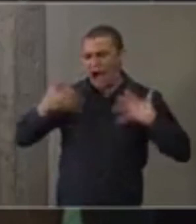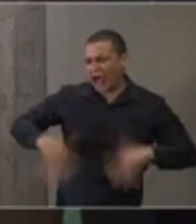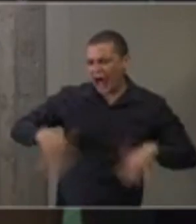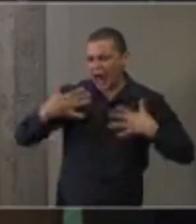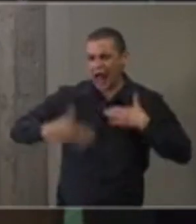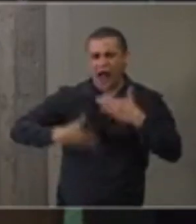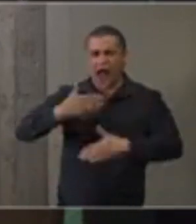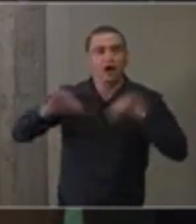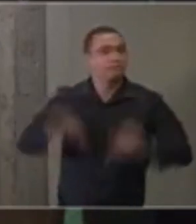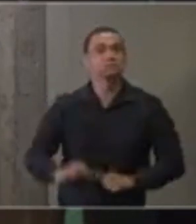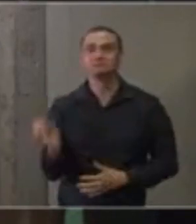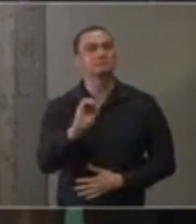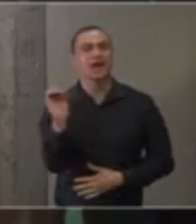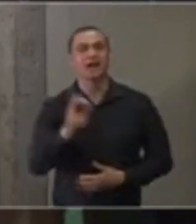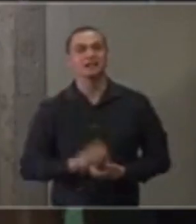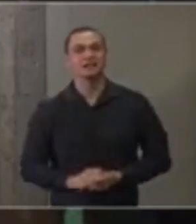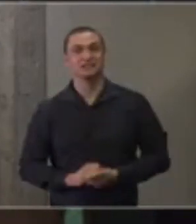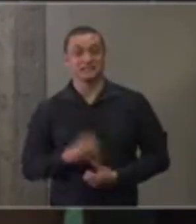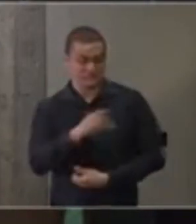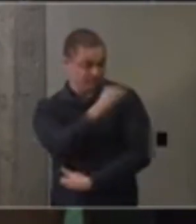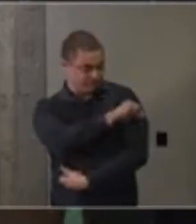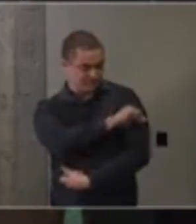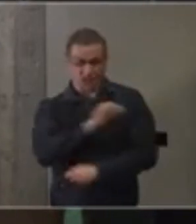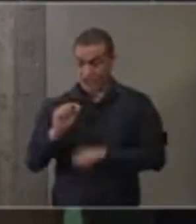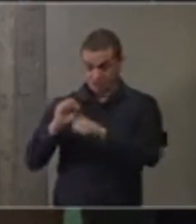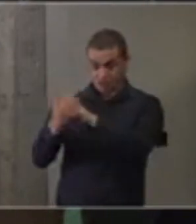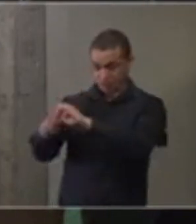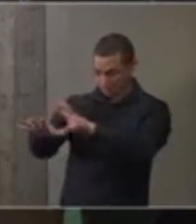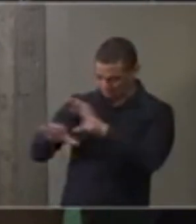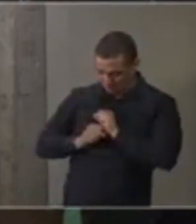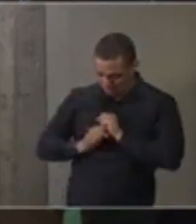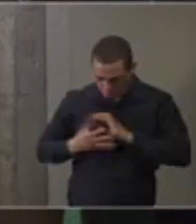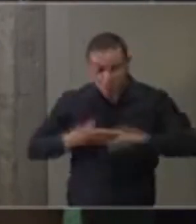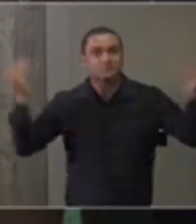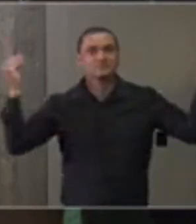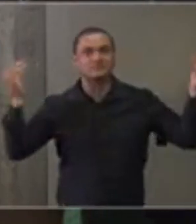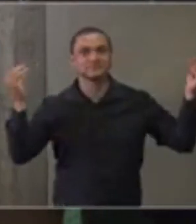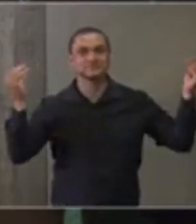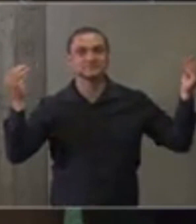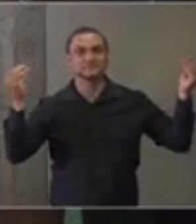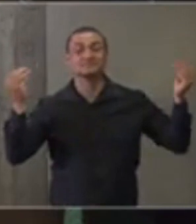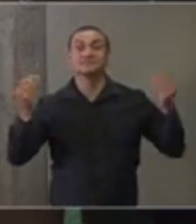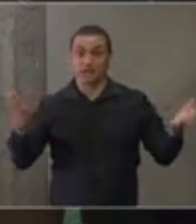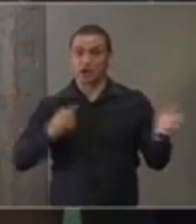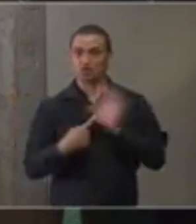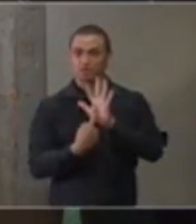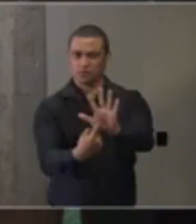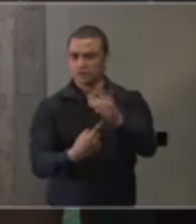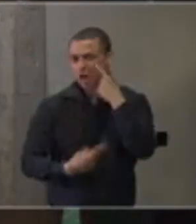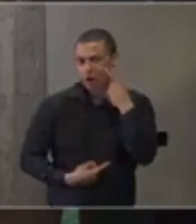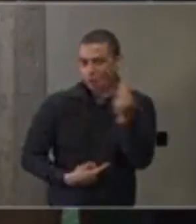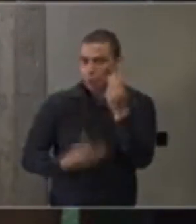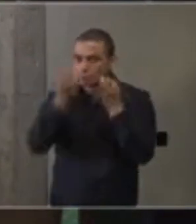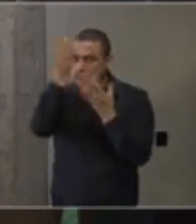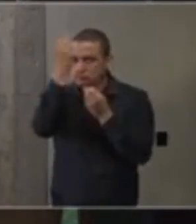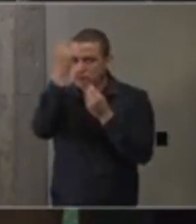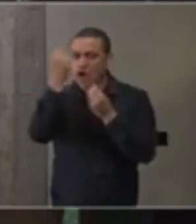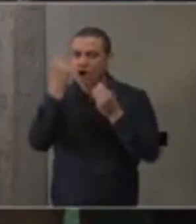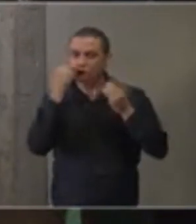grave da doença. É isso que nós esperamos em uma vacina. E eu vou mostrar para vocês alguns dados